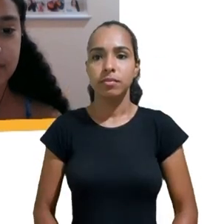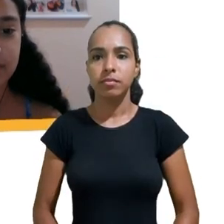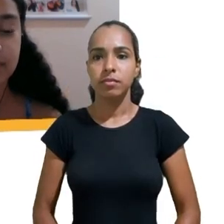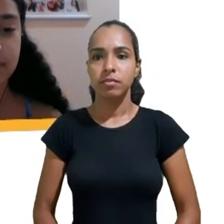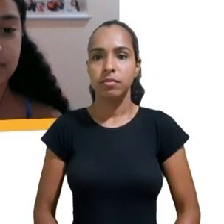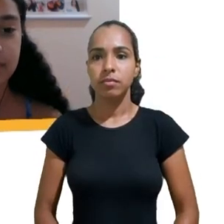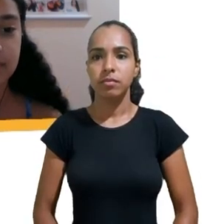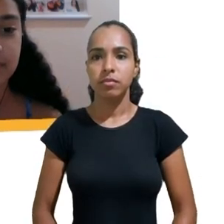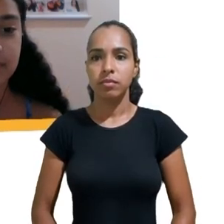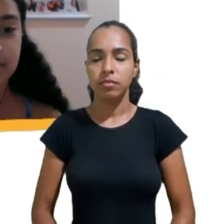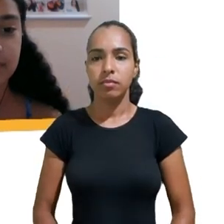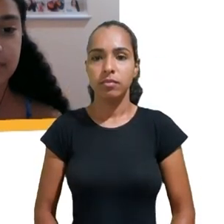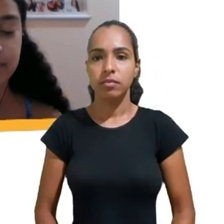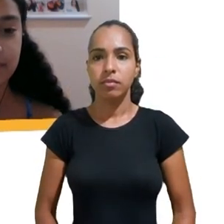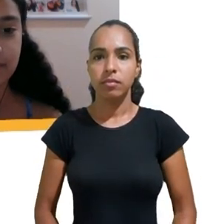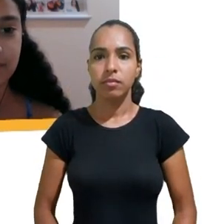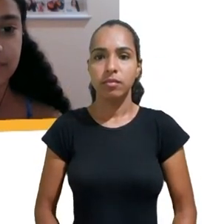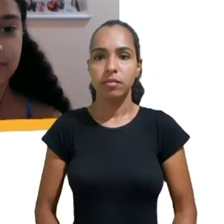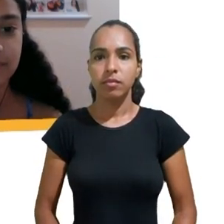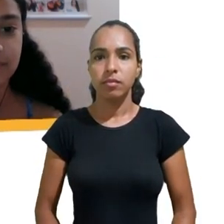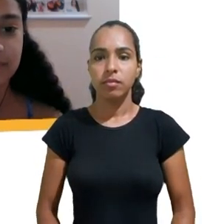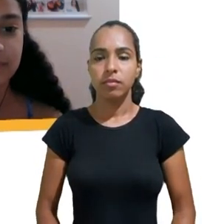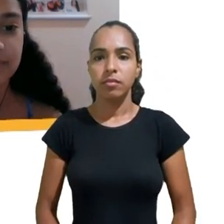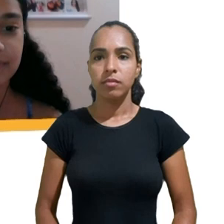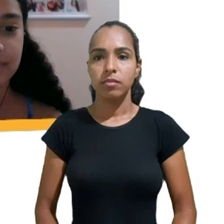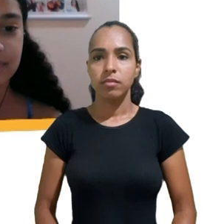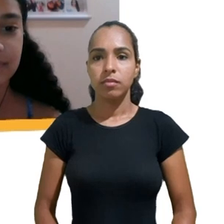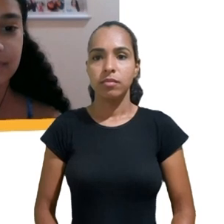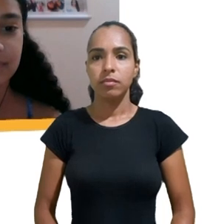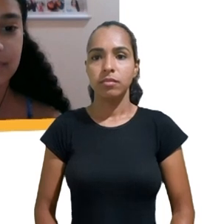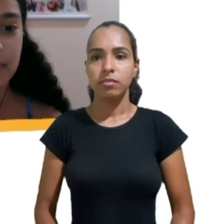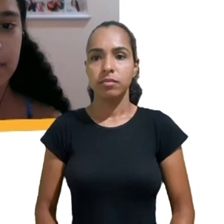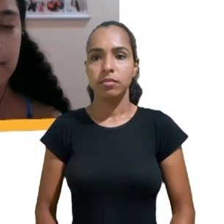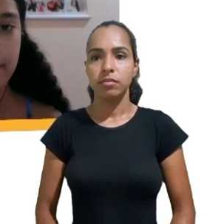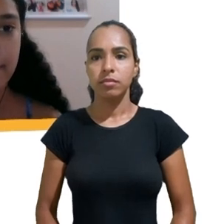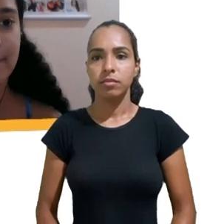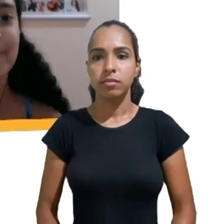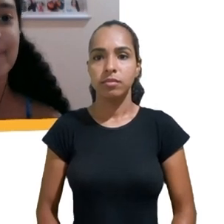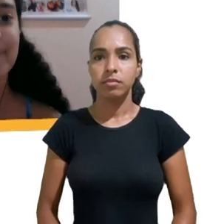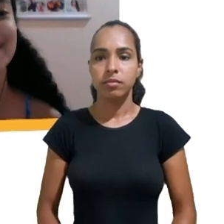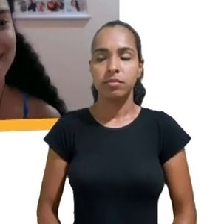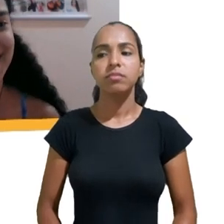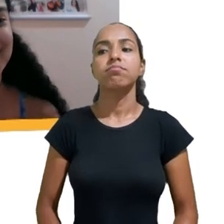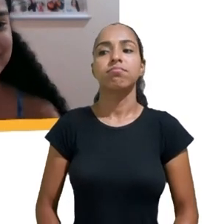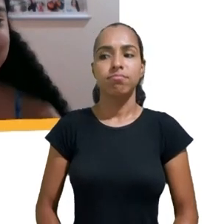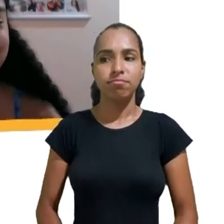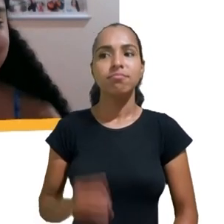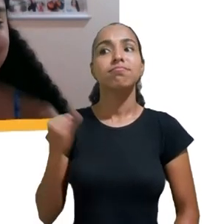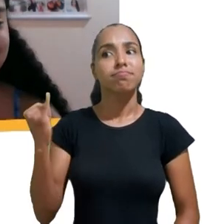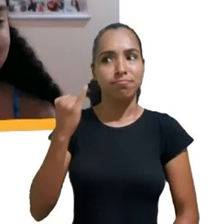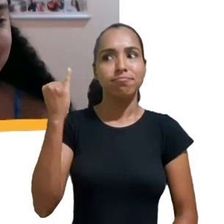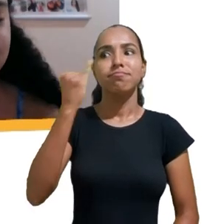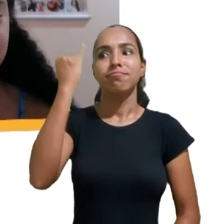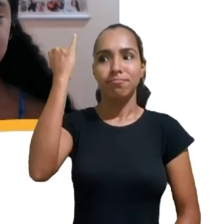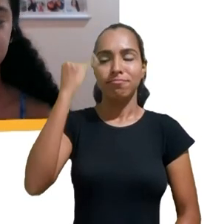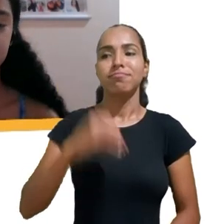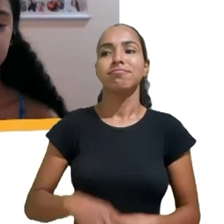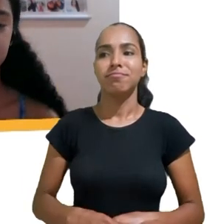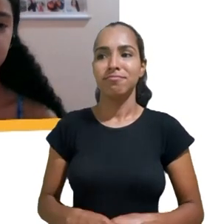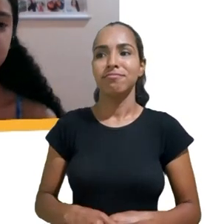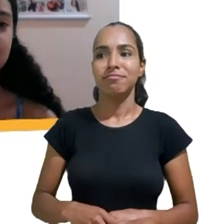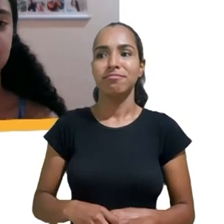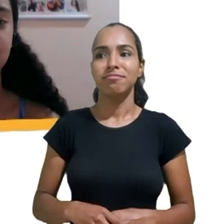Maravilha, Renata. E acho que você já mostra para a gente como que é importante a gente falar fora da bolha, né? Muito, muito bacana essas reflexões que você traz